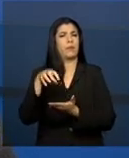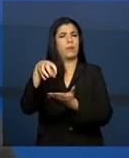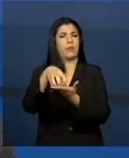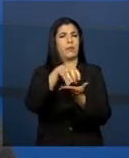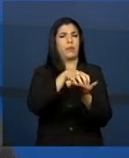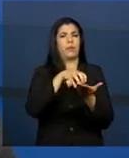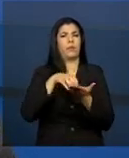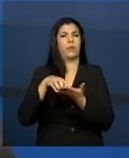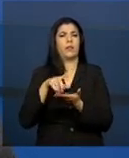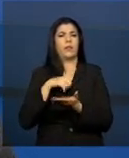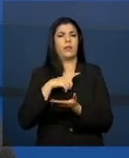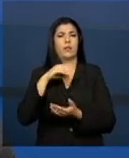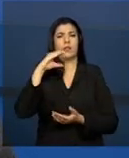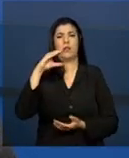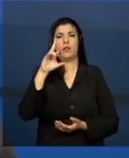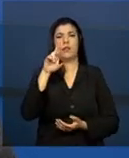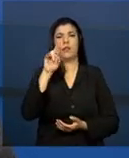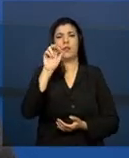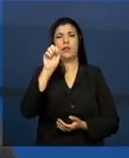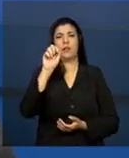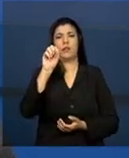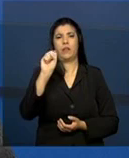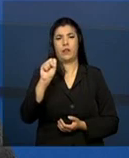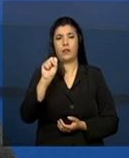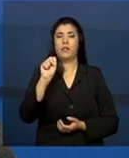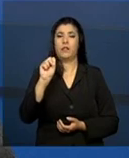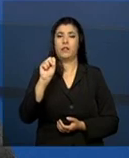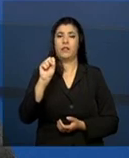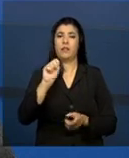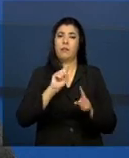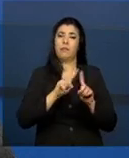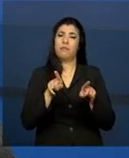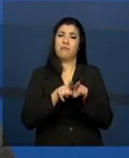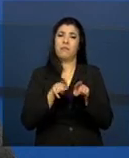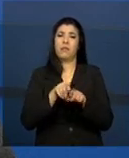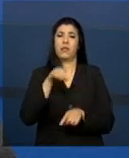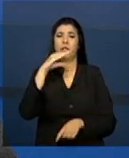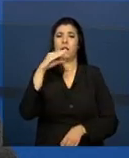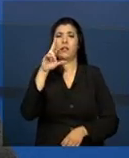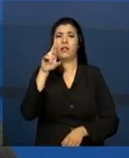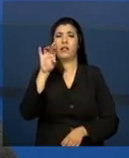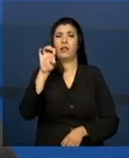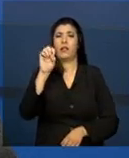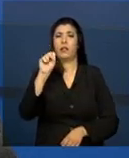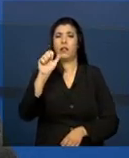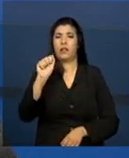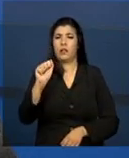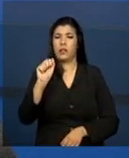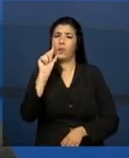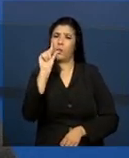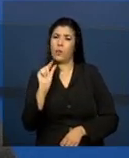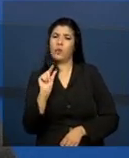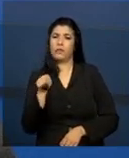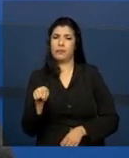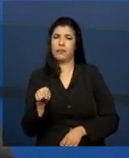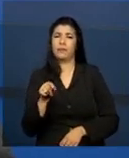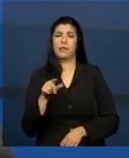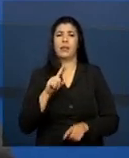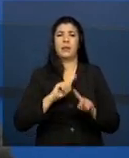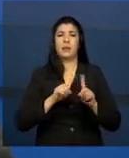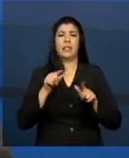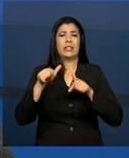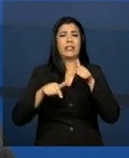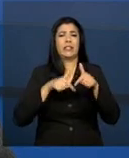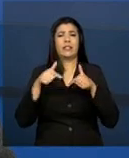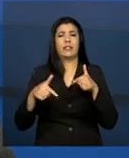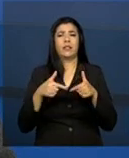de CRAES, também de CRAES, mas de CRAES menos, principalmente as de CRAES, que elas trabalhem muito na perspectiva do